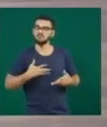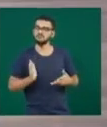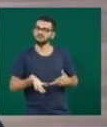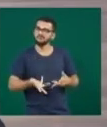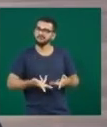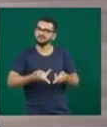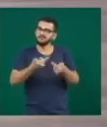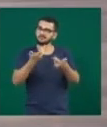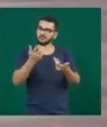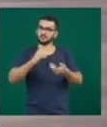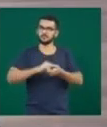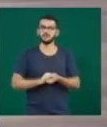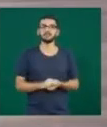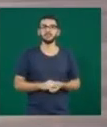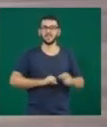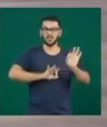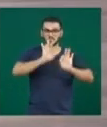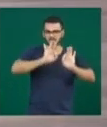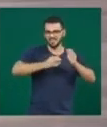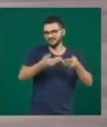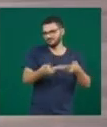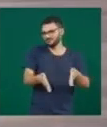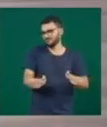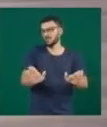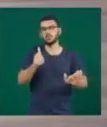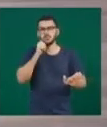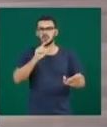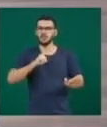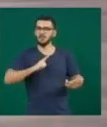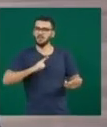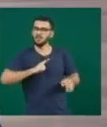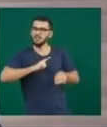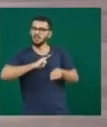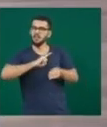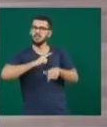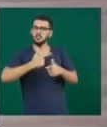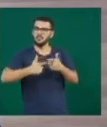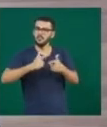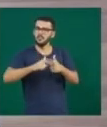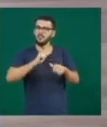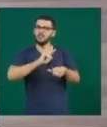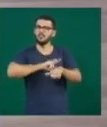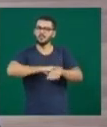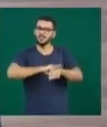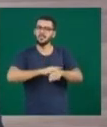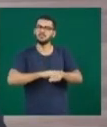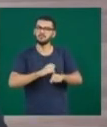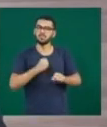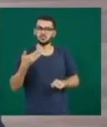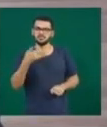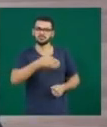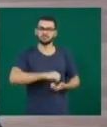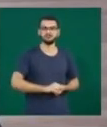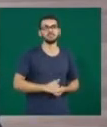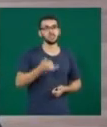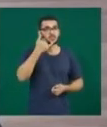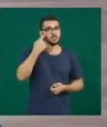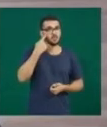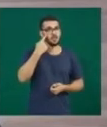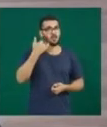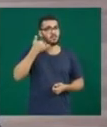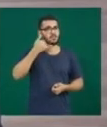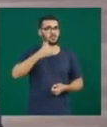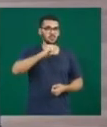projeto é aberto a todas as mulheres com incontinência urinária de esforço. Mais informações pelo telefone 988